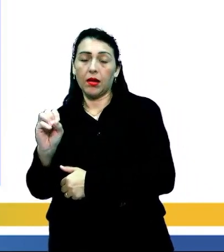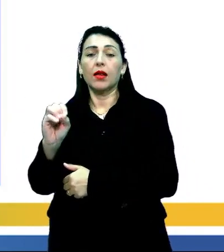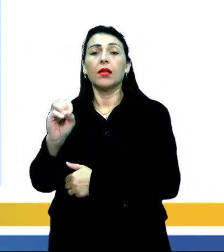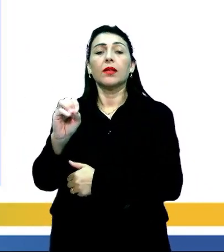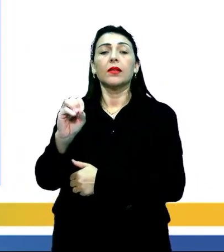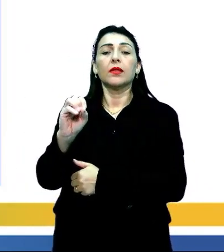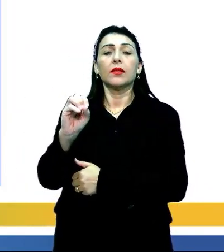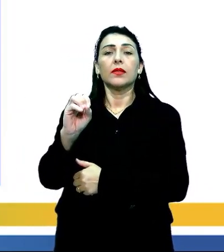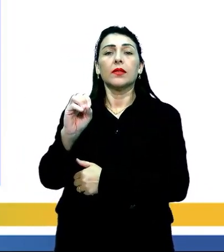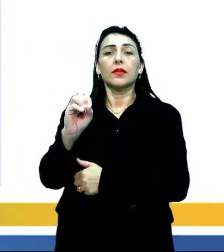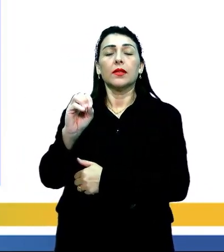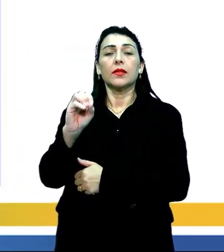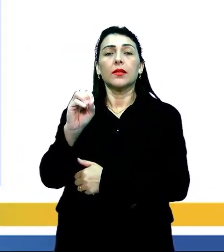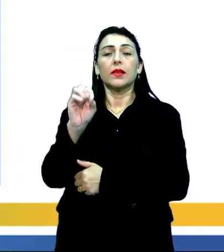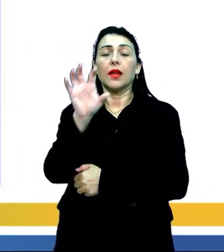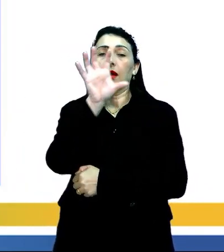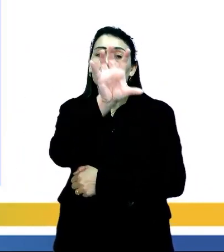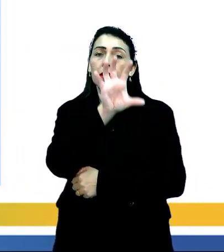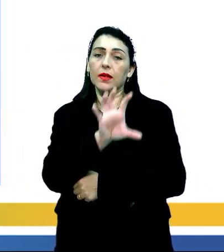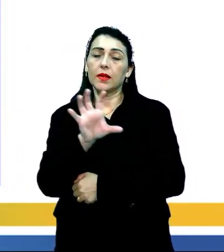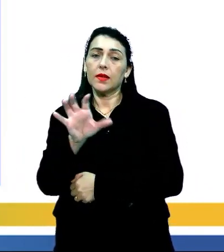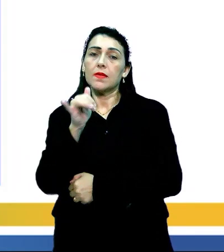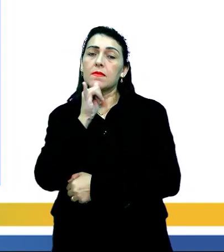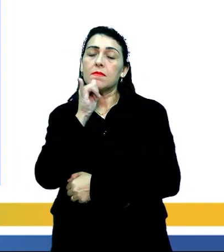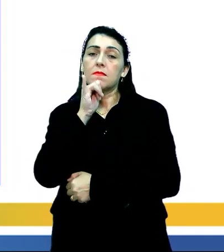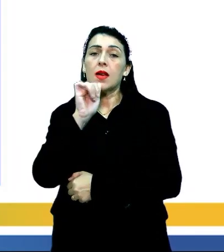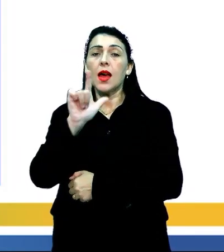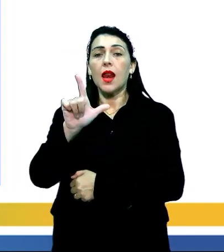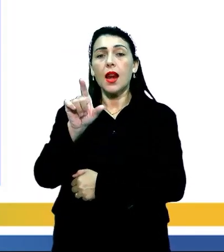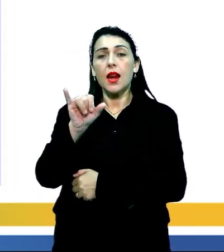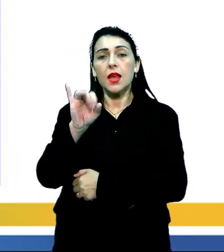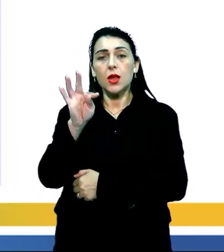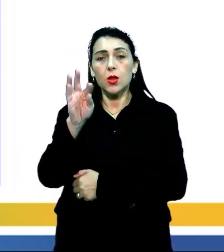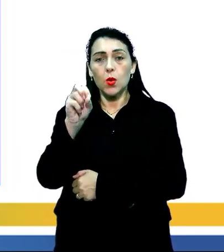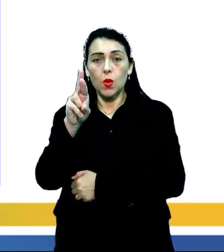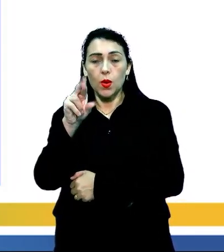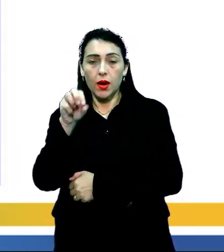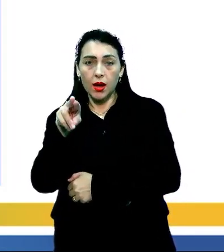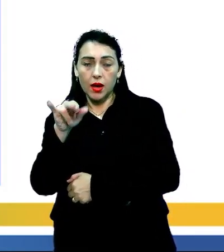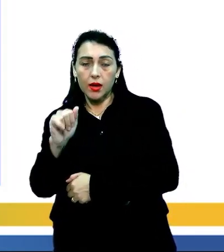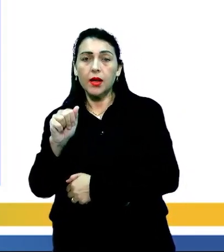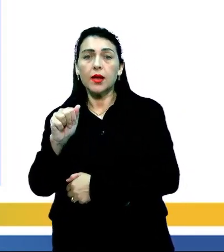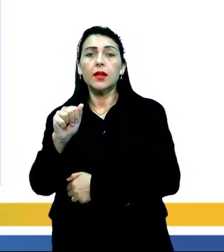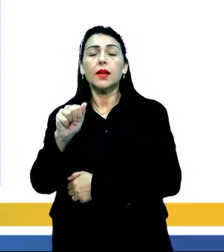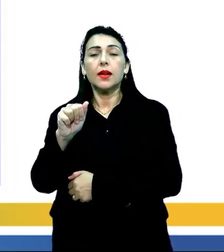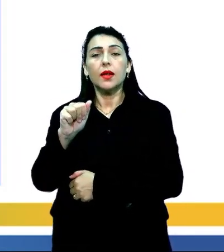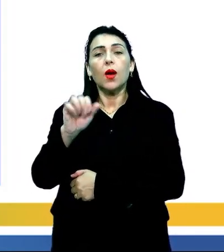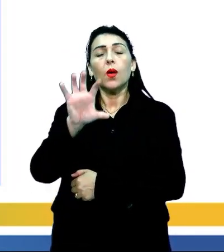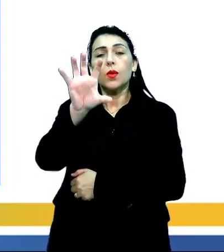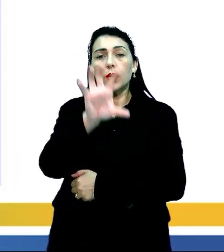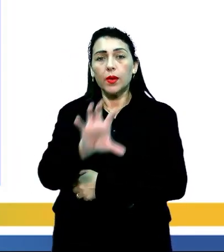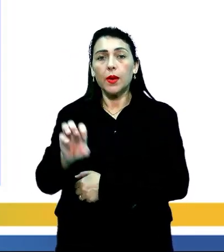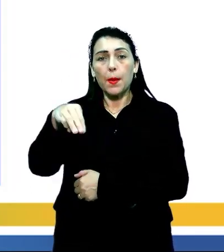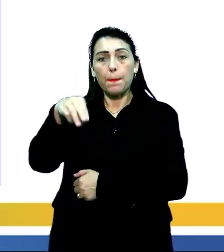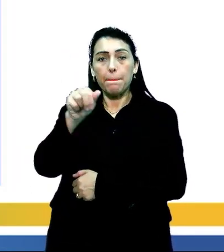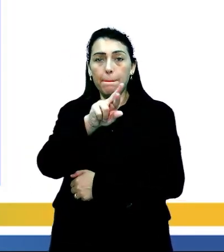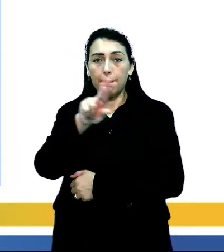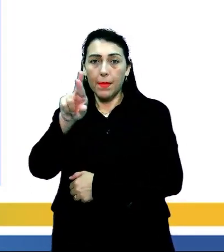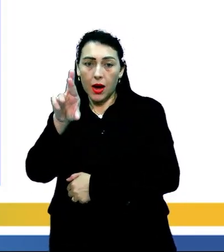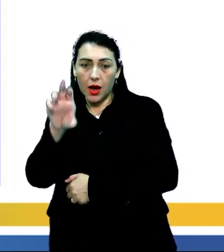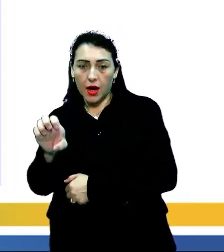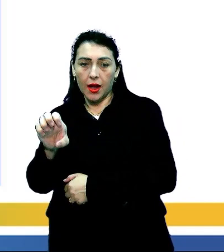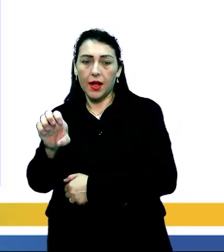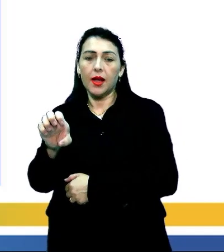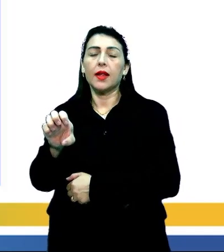caatinga, na região, por exemplo, litorânea do Brasil, a gente tem o domínio que nós chamamos de maré de morros,